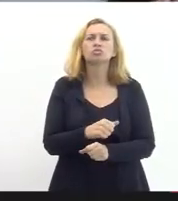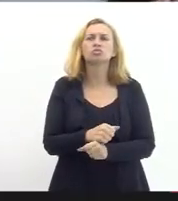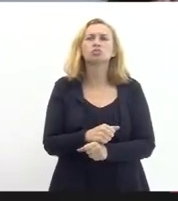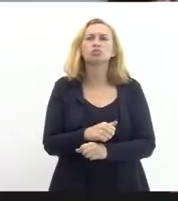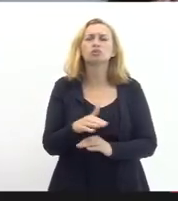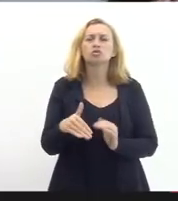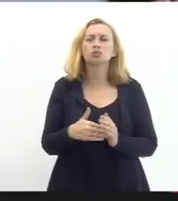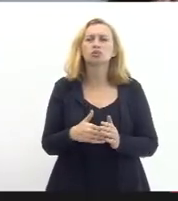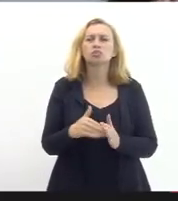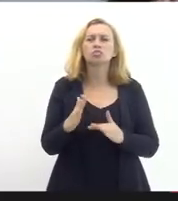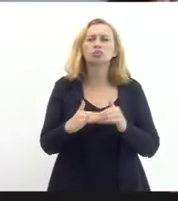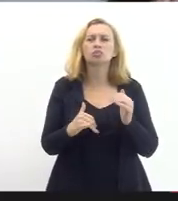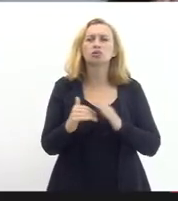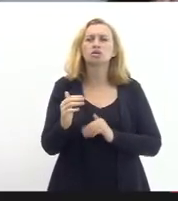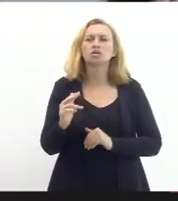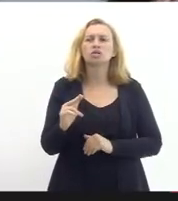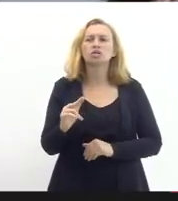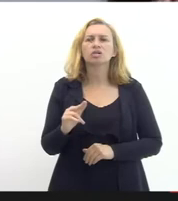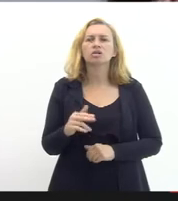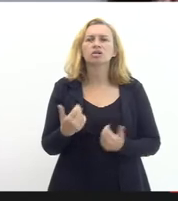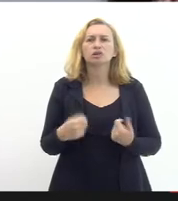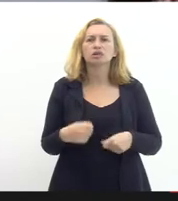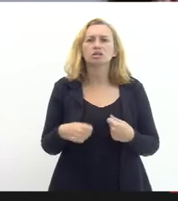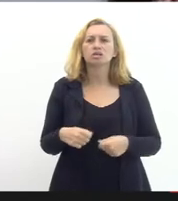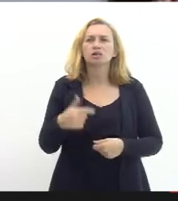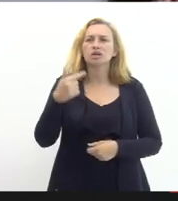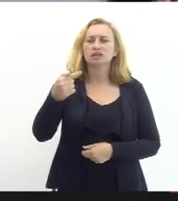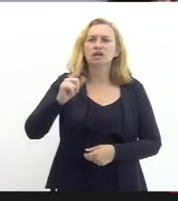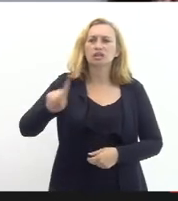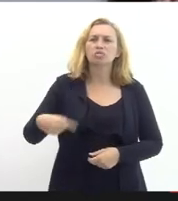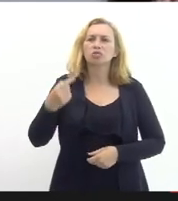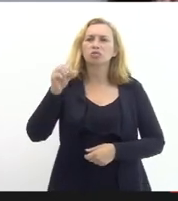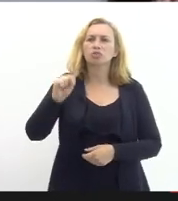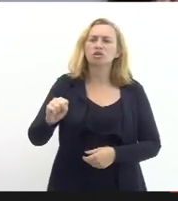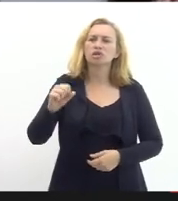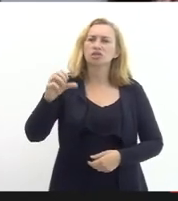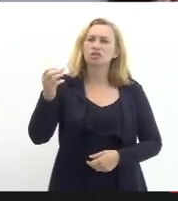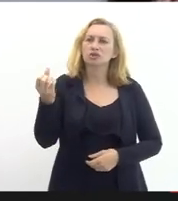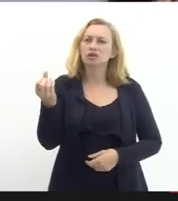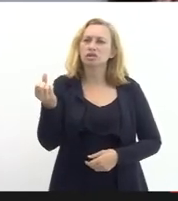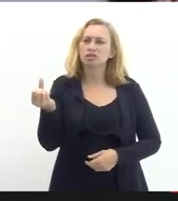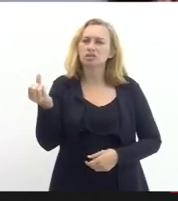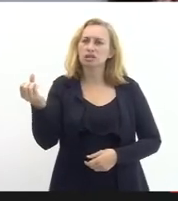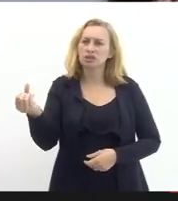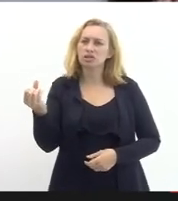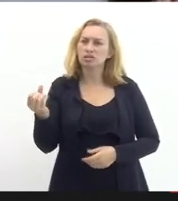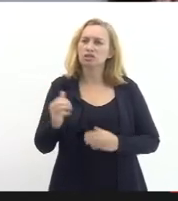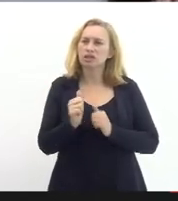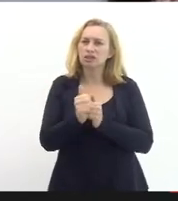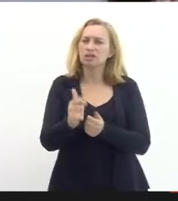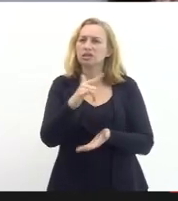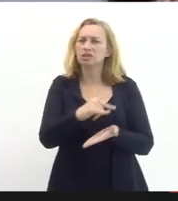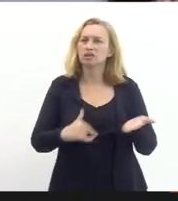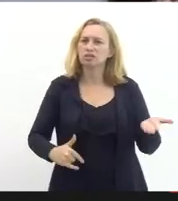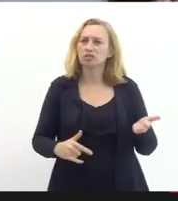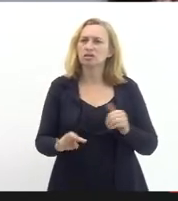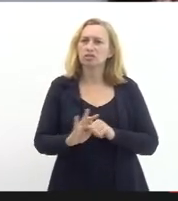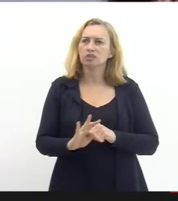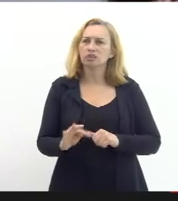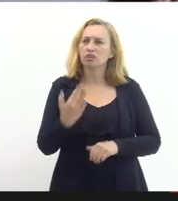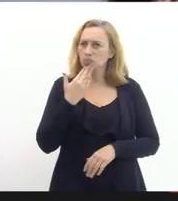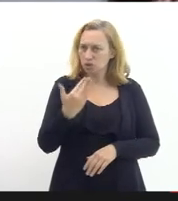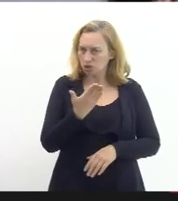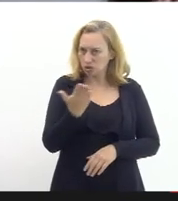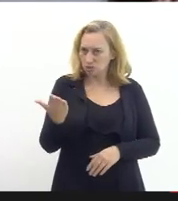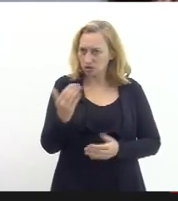da vacância isso em cima da vacância 7806 é o que está seguindo na nota técnica entendi e esse foi o